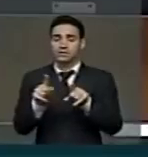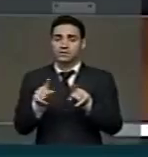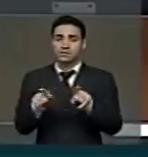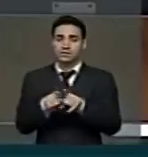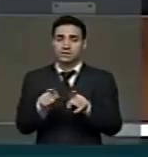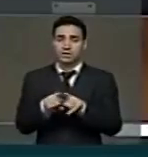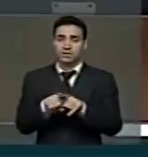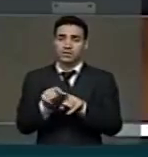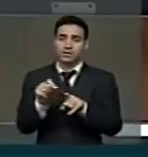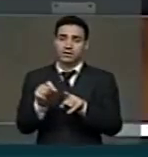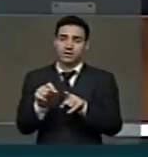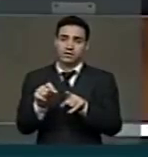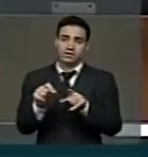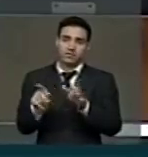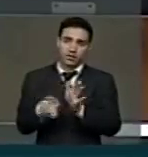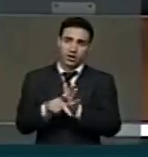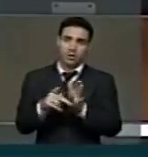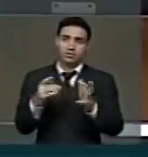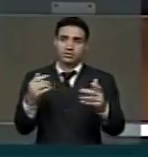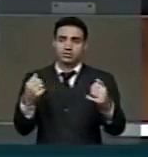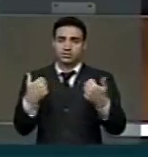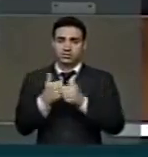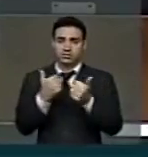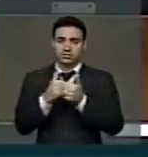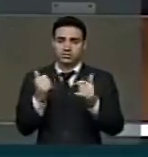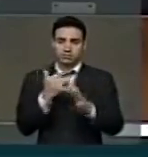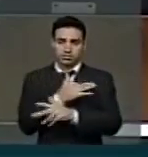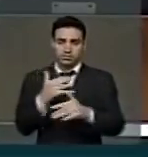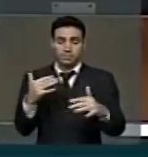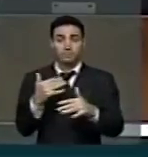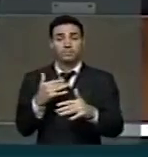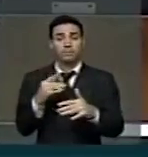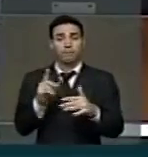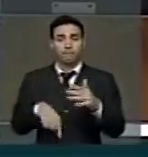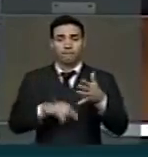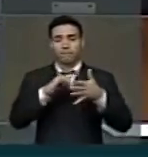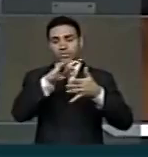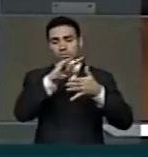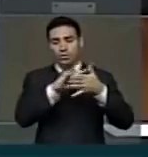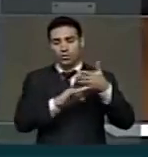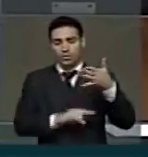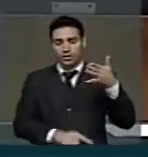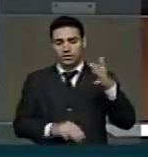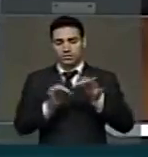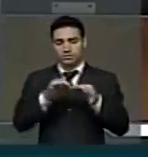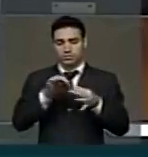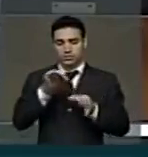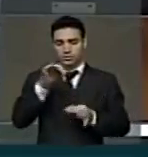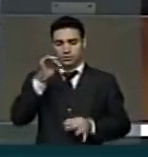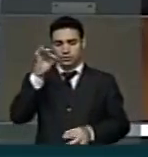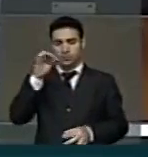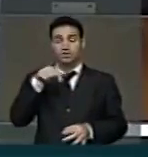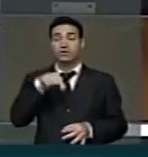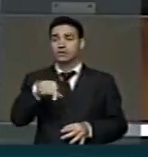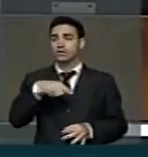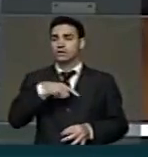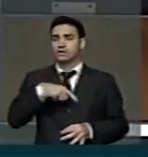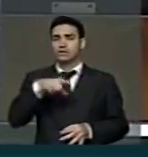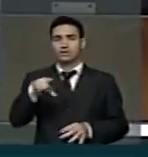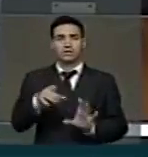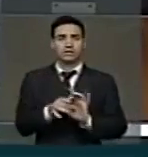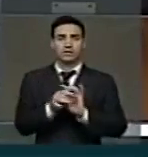do transporte público urbano. Essa nota técnica é uma nota extensa, eu quero dizer que ela estará à disposição,